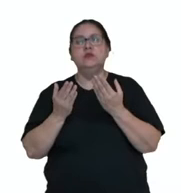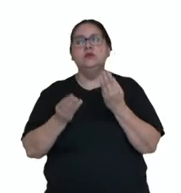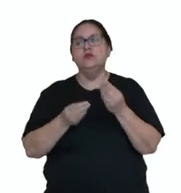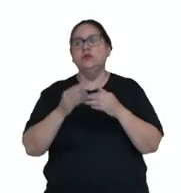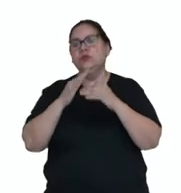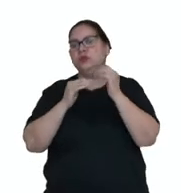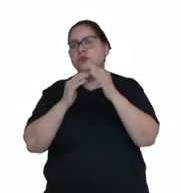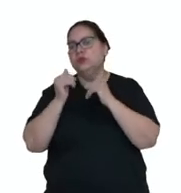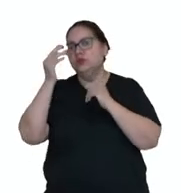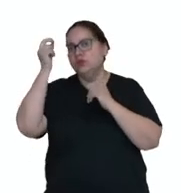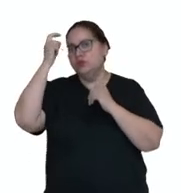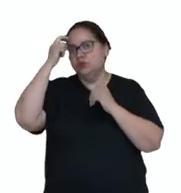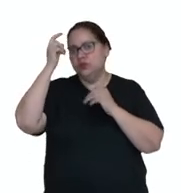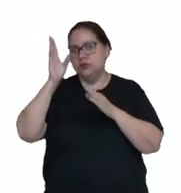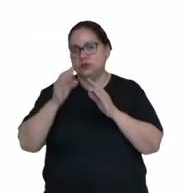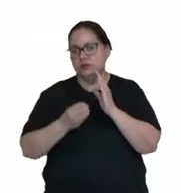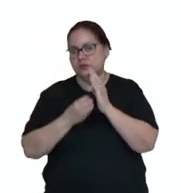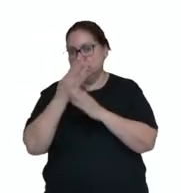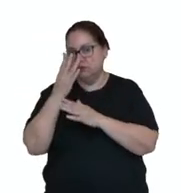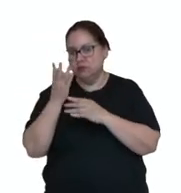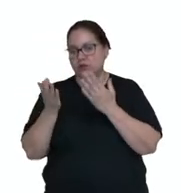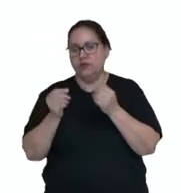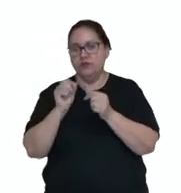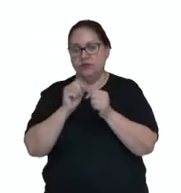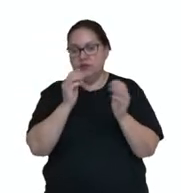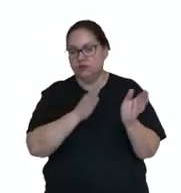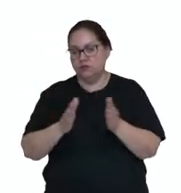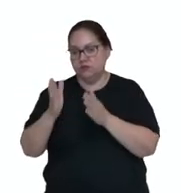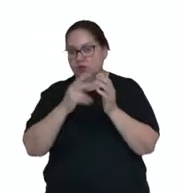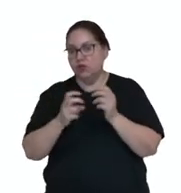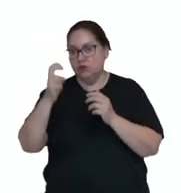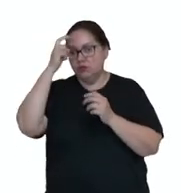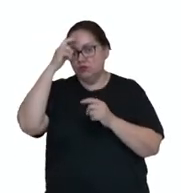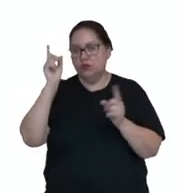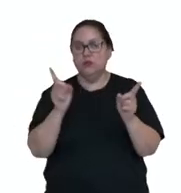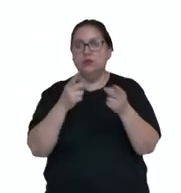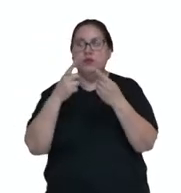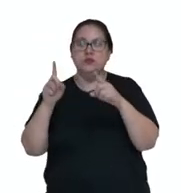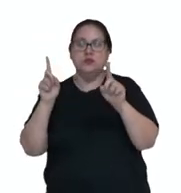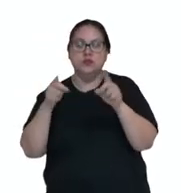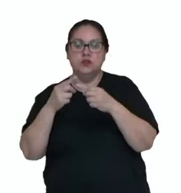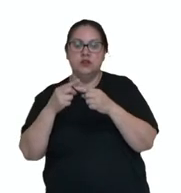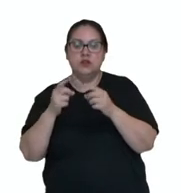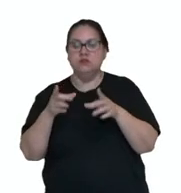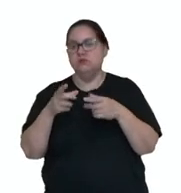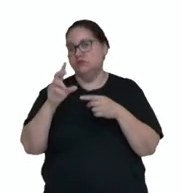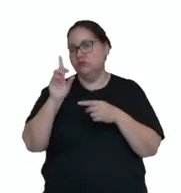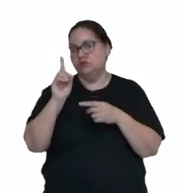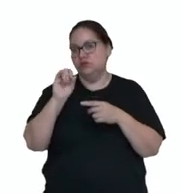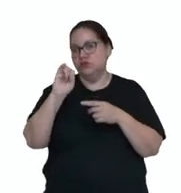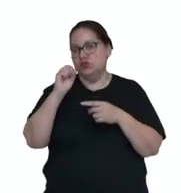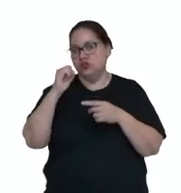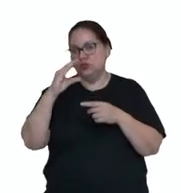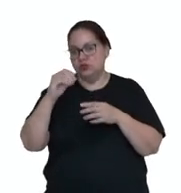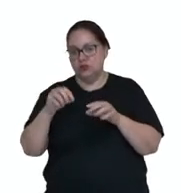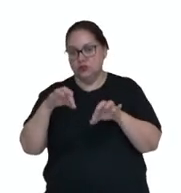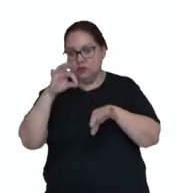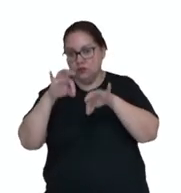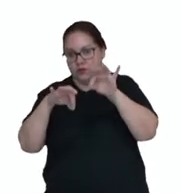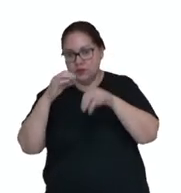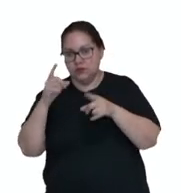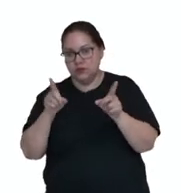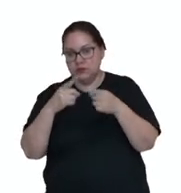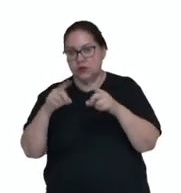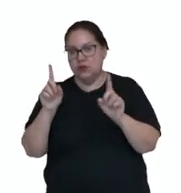Produtos culturais são criados e ou produzidos no âmbito da cultura musical, um disco, por exemplo, uma peça musical